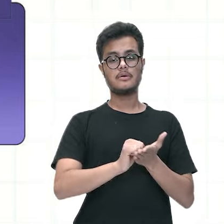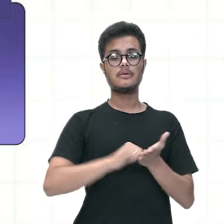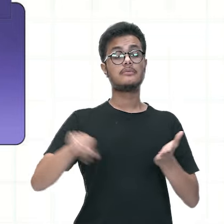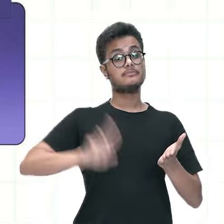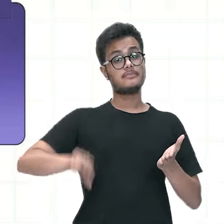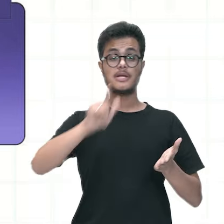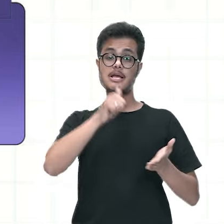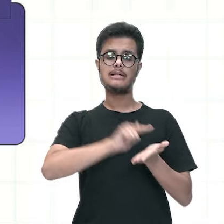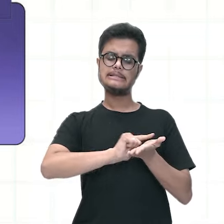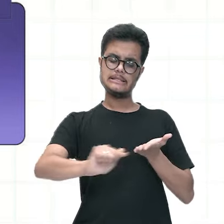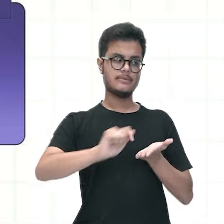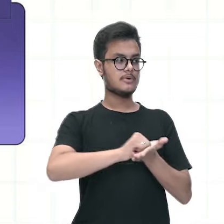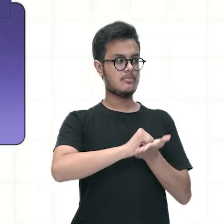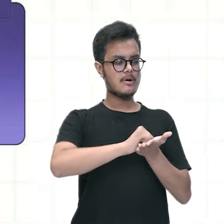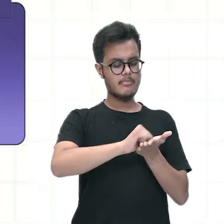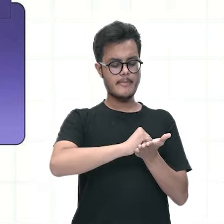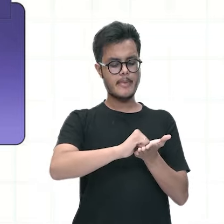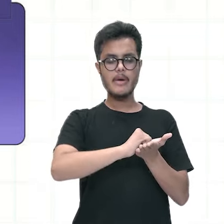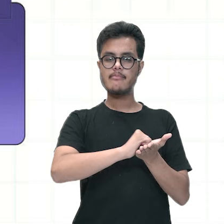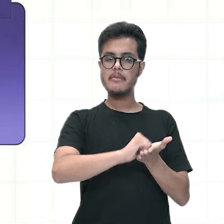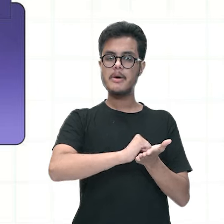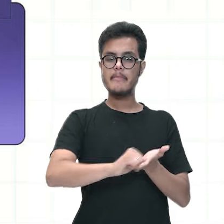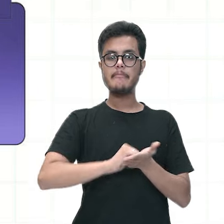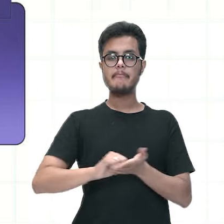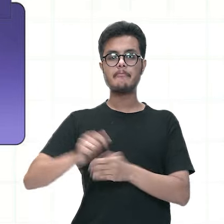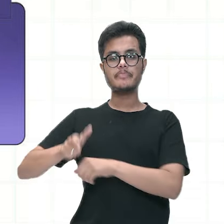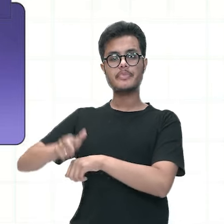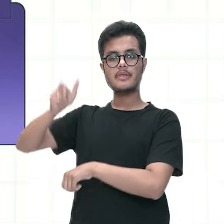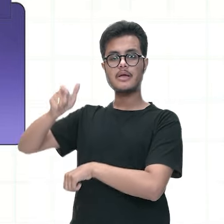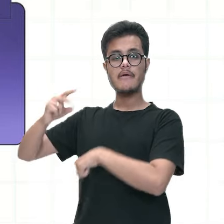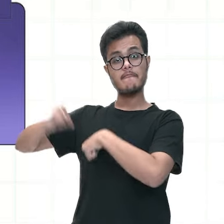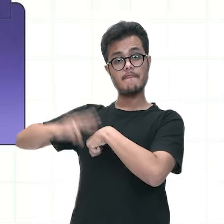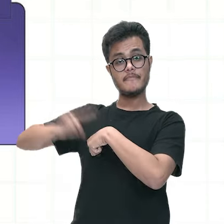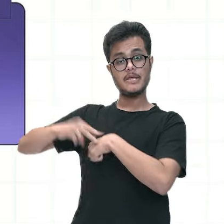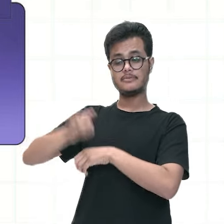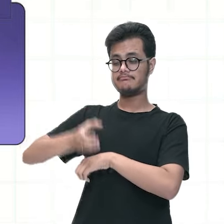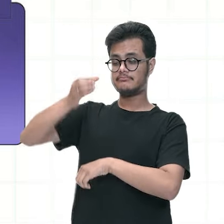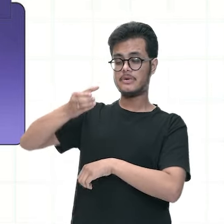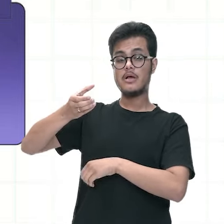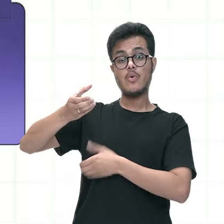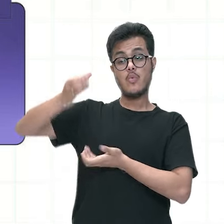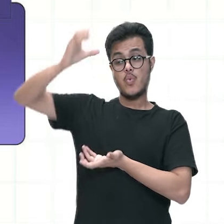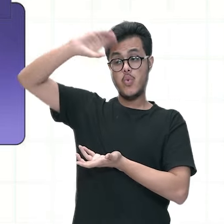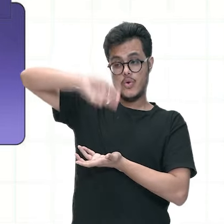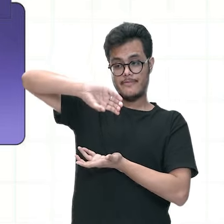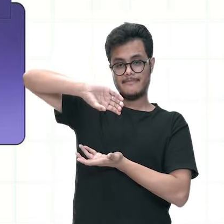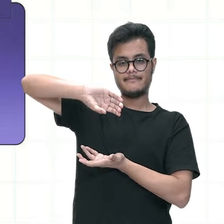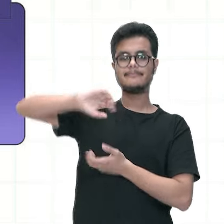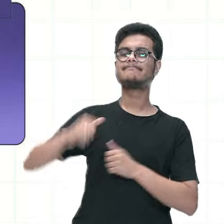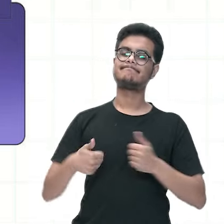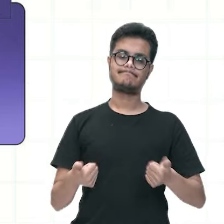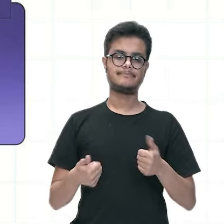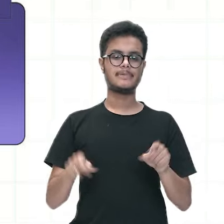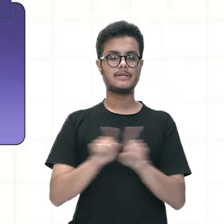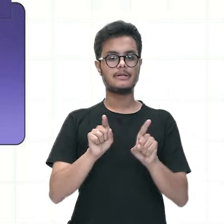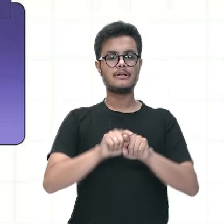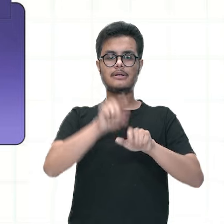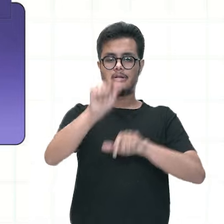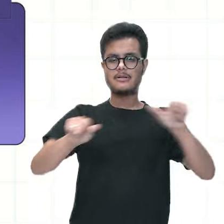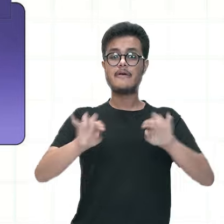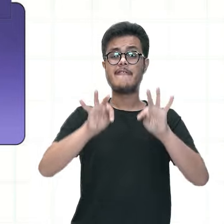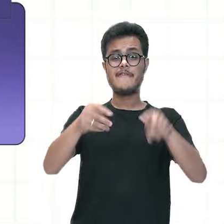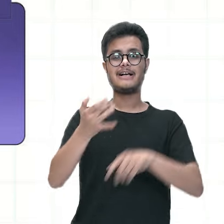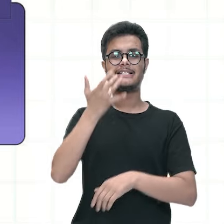que ser regularmente limpos as garrafas de vidro sempre ser colocadas aí de cabeça para baixo vale o mesmo para as garrafas